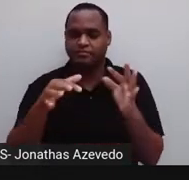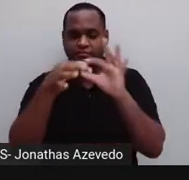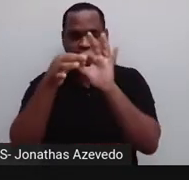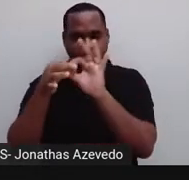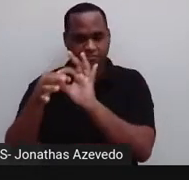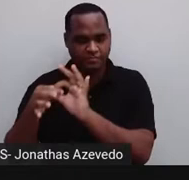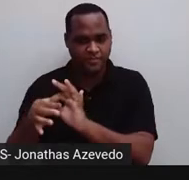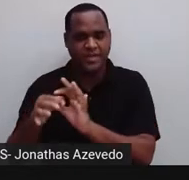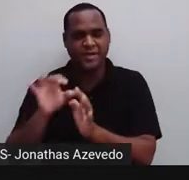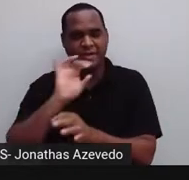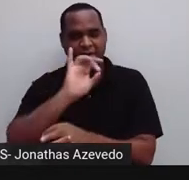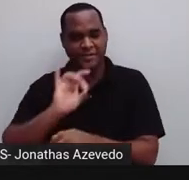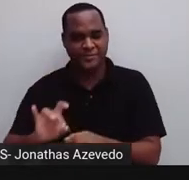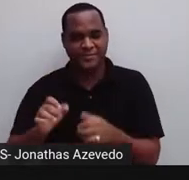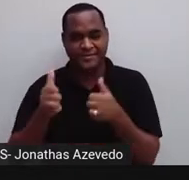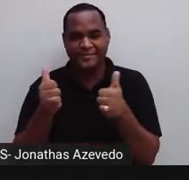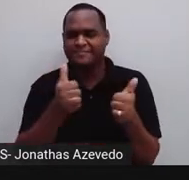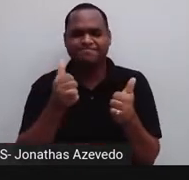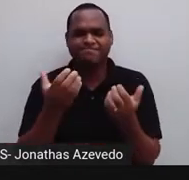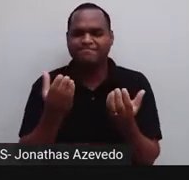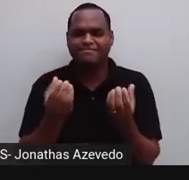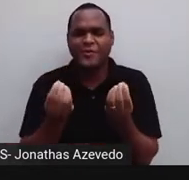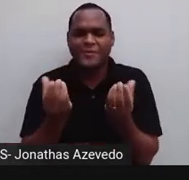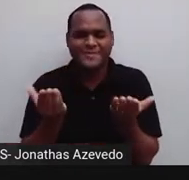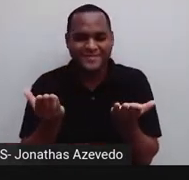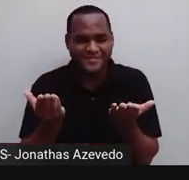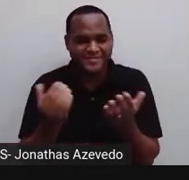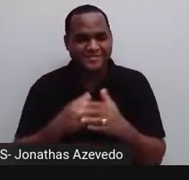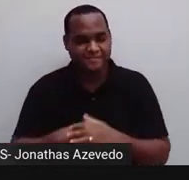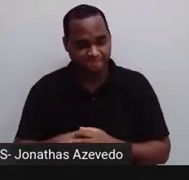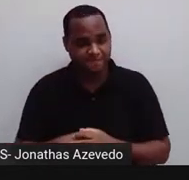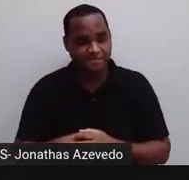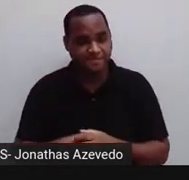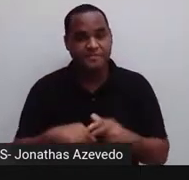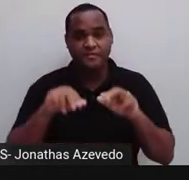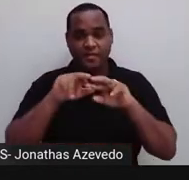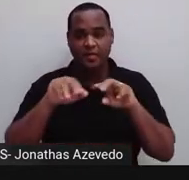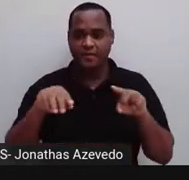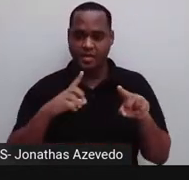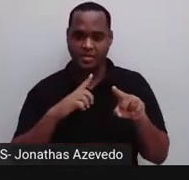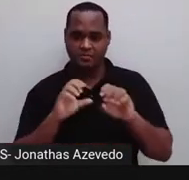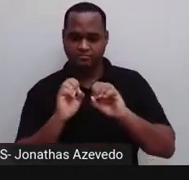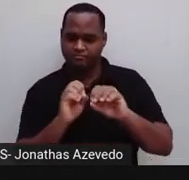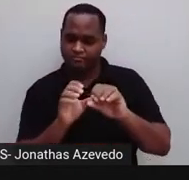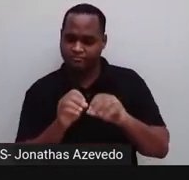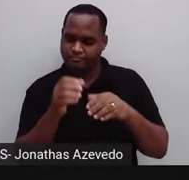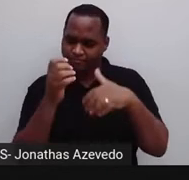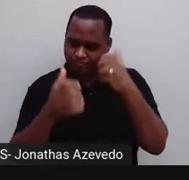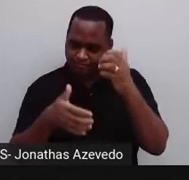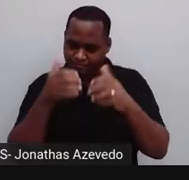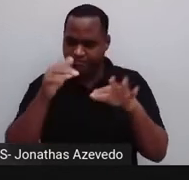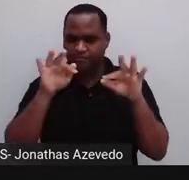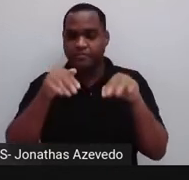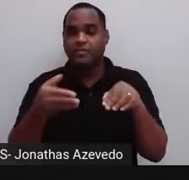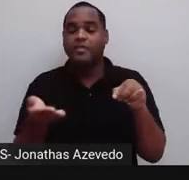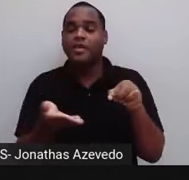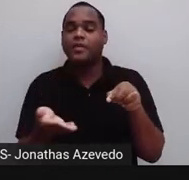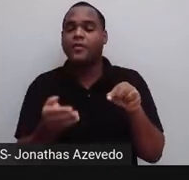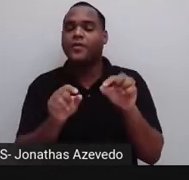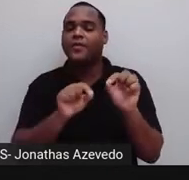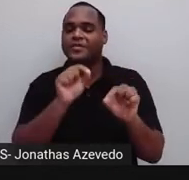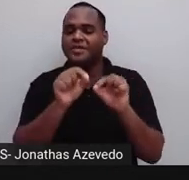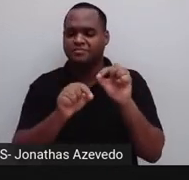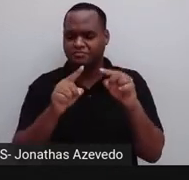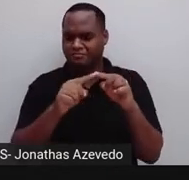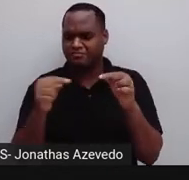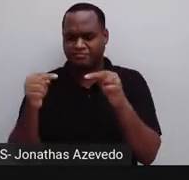uma dessas áreas. Como assim, professor? Em todas as nossas aulas até aqui, né, uma parte dessas